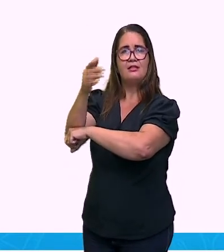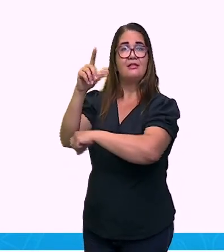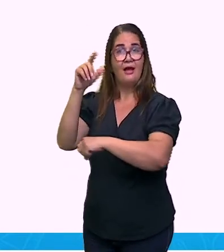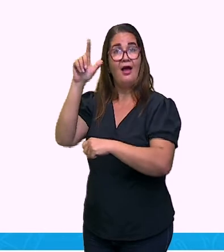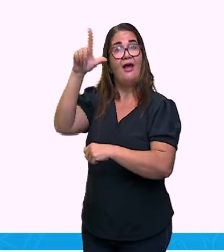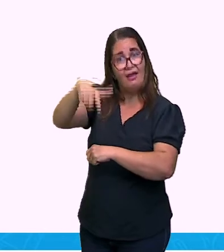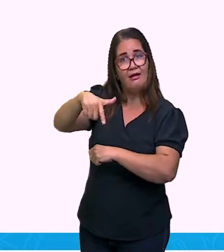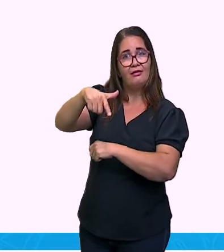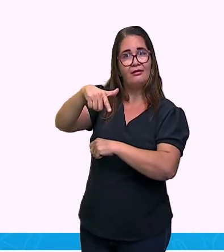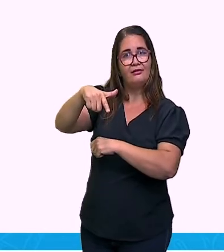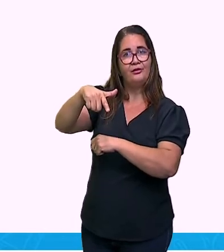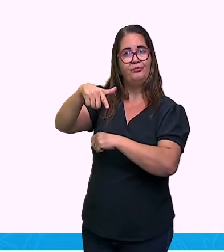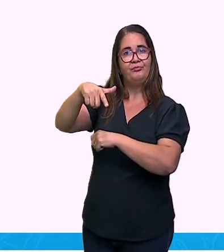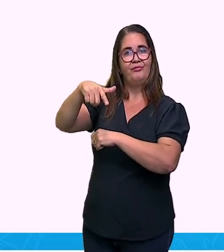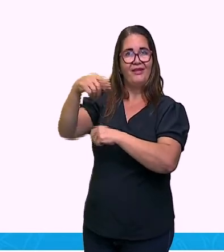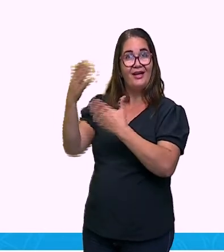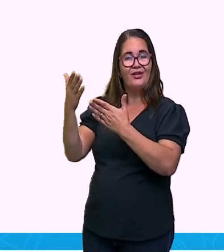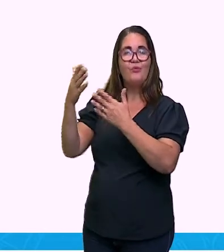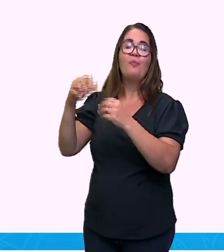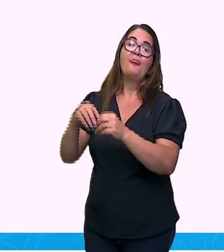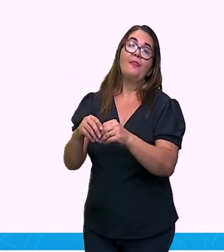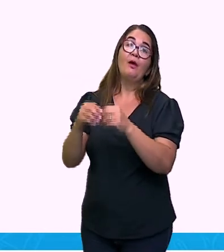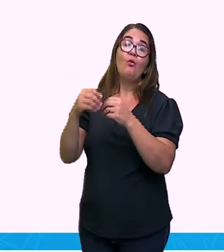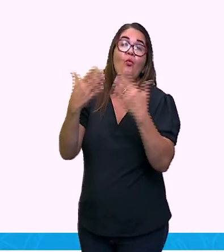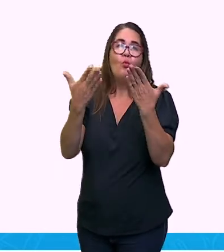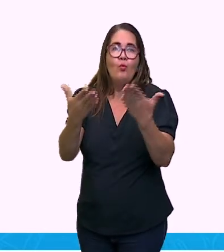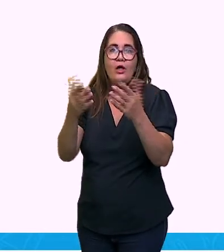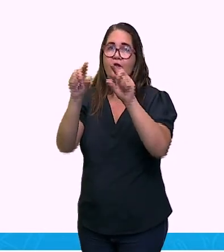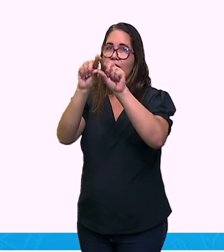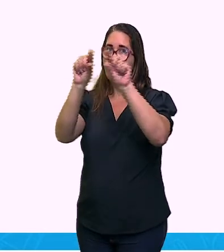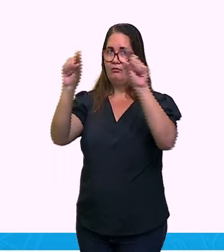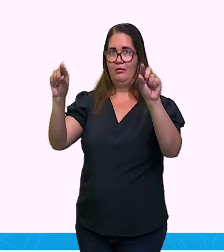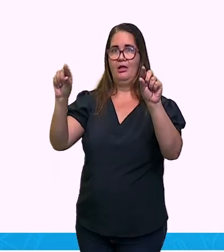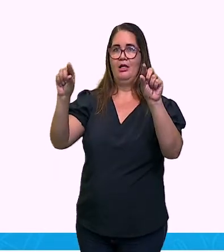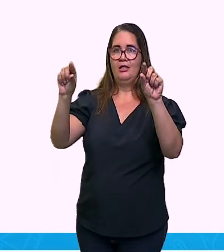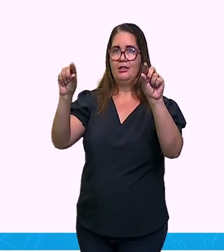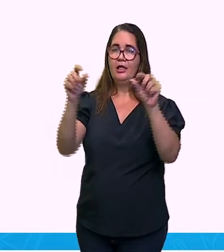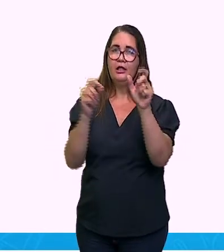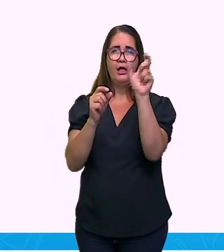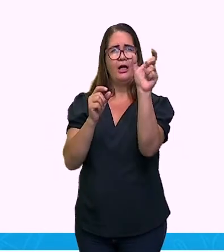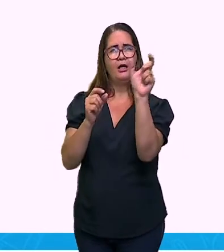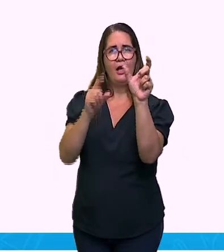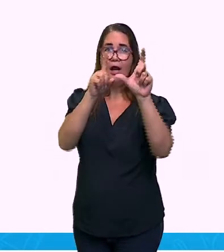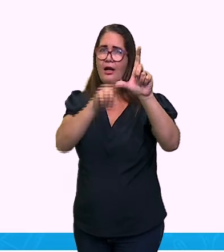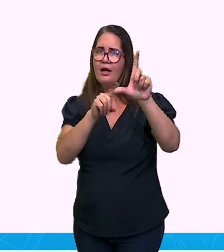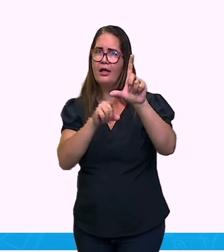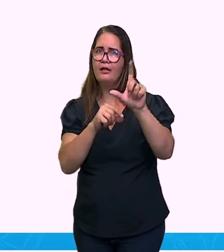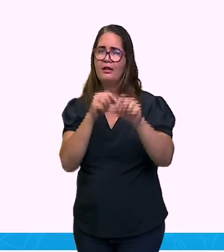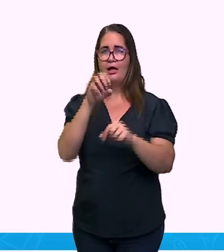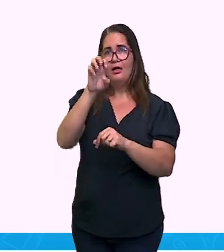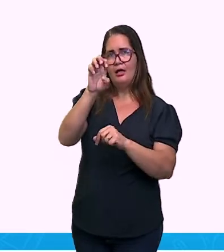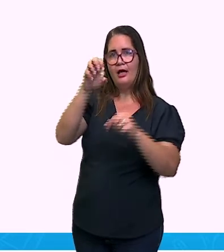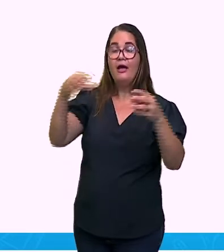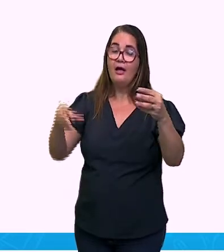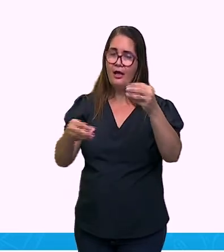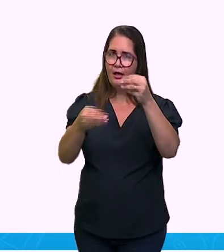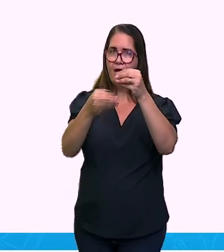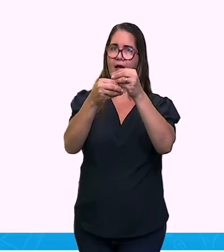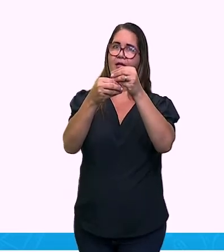quer dizer o quê? Adição. Muito bem. Próximo. Eu discordo,